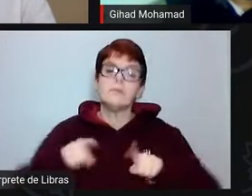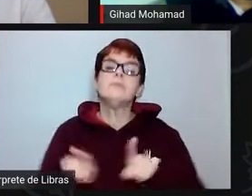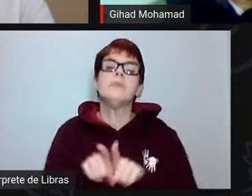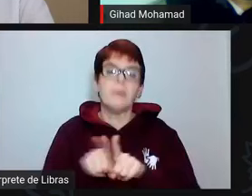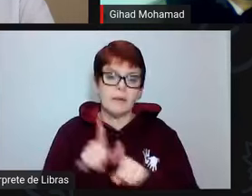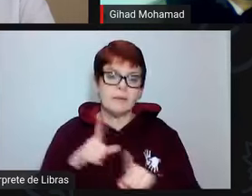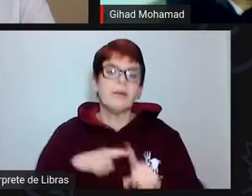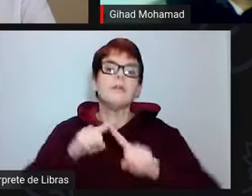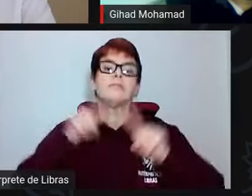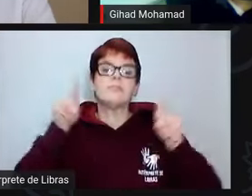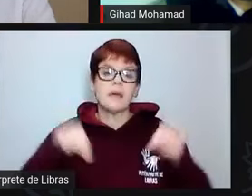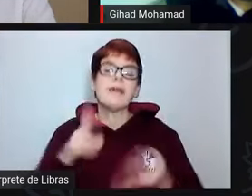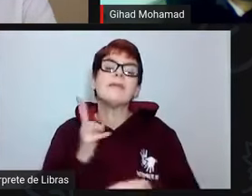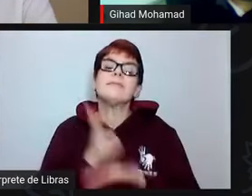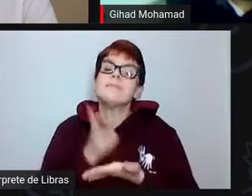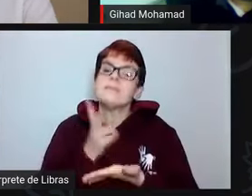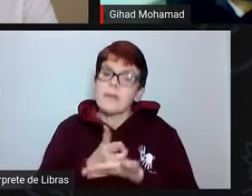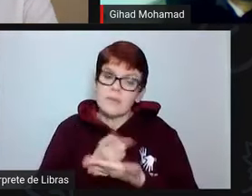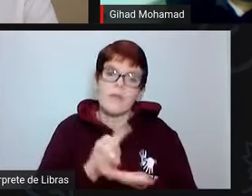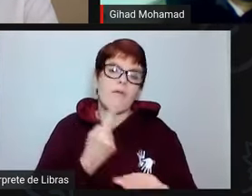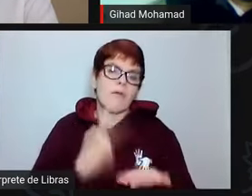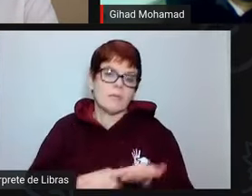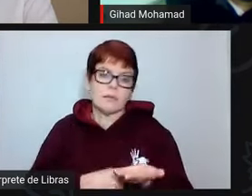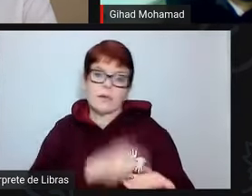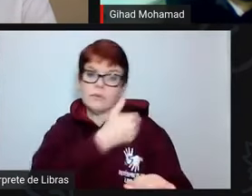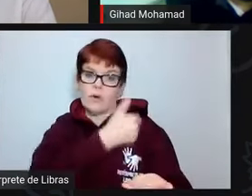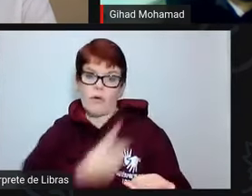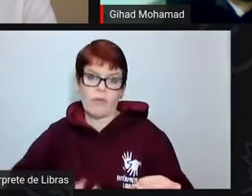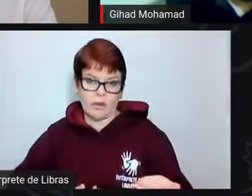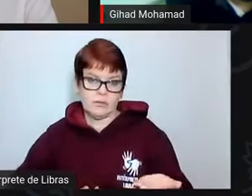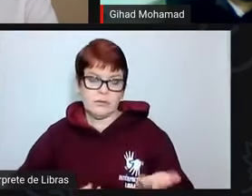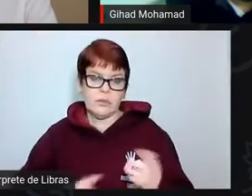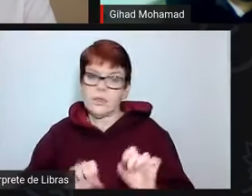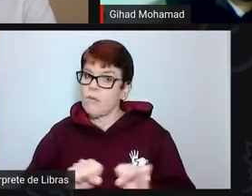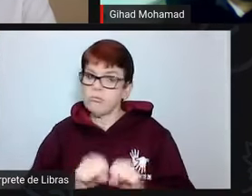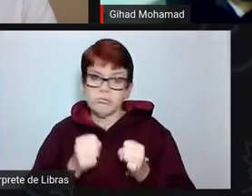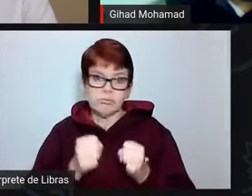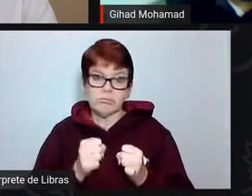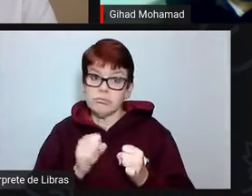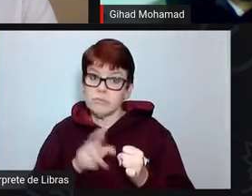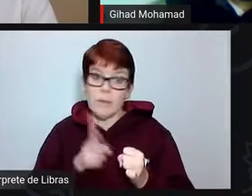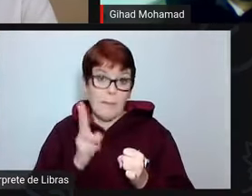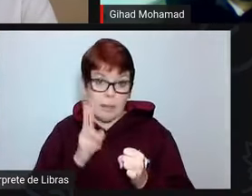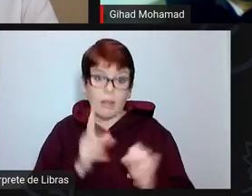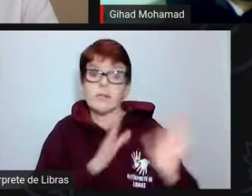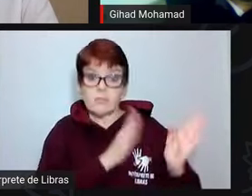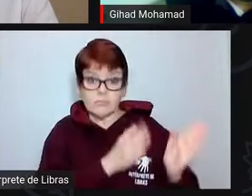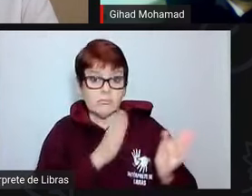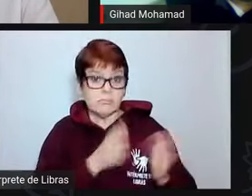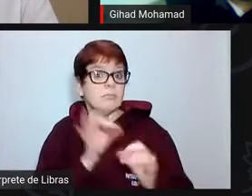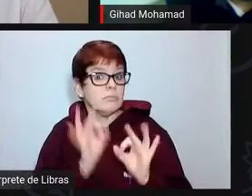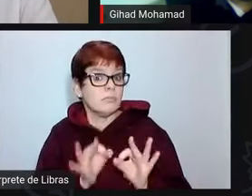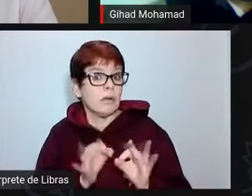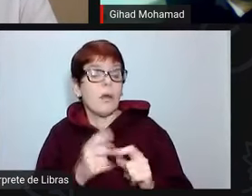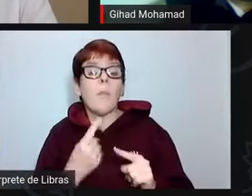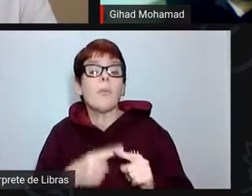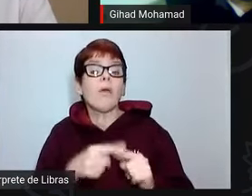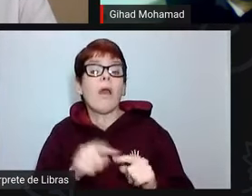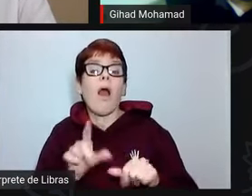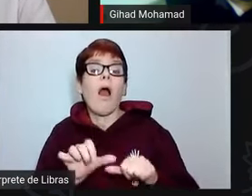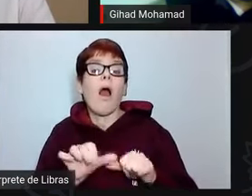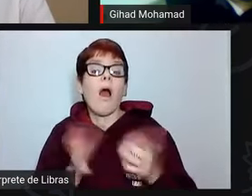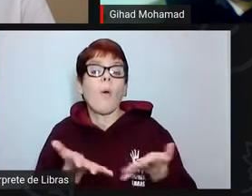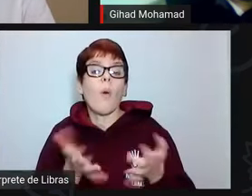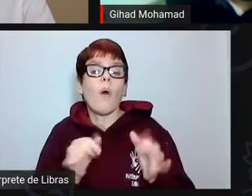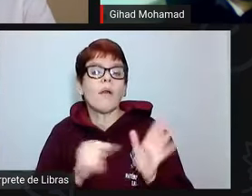sempre houve esse compromisso do governo de não quebrar essa sequência. No entanto, agora foi já